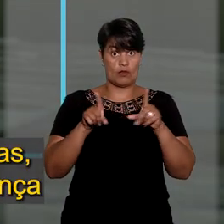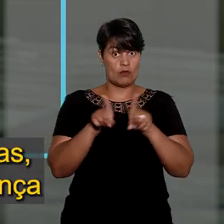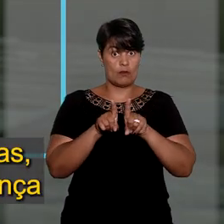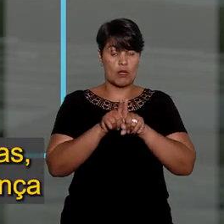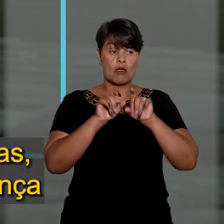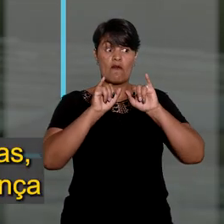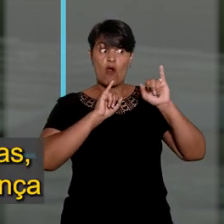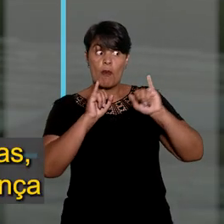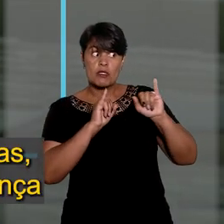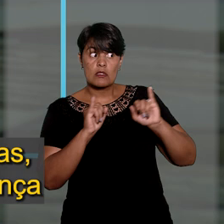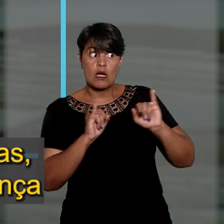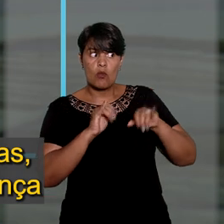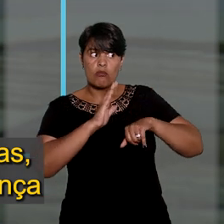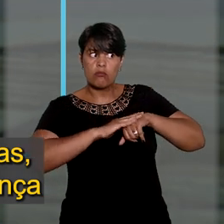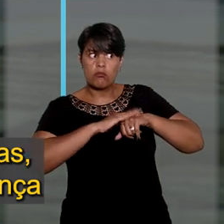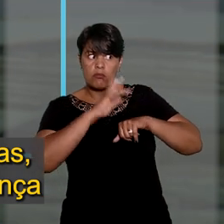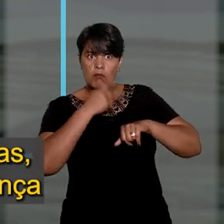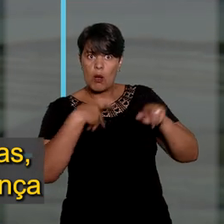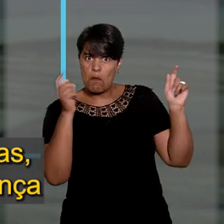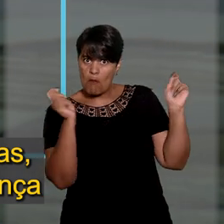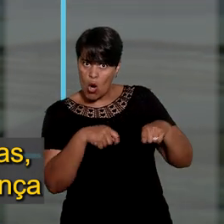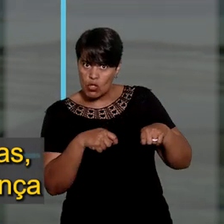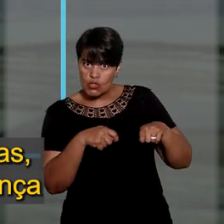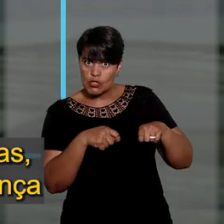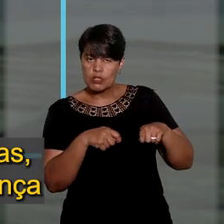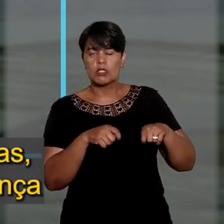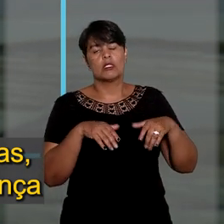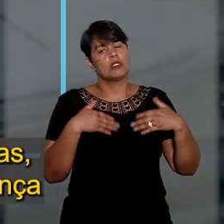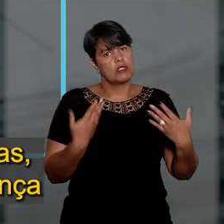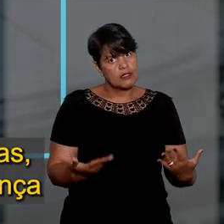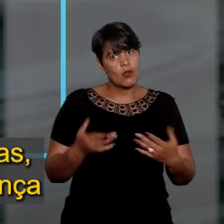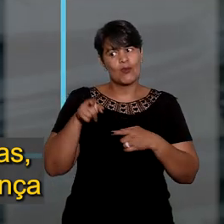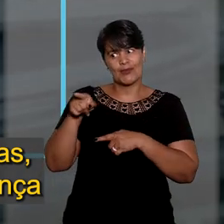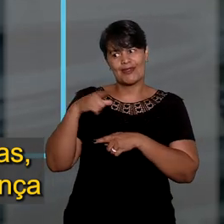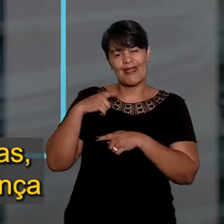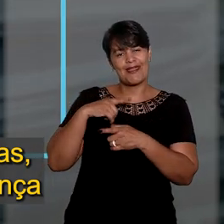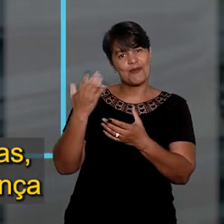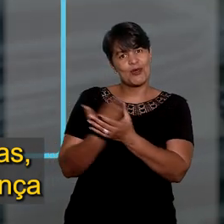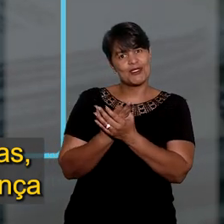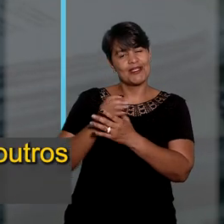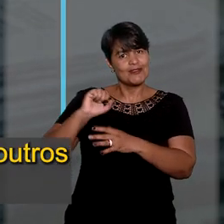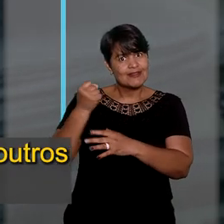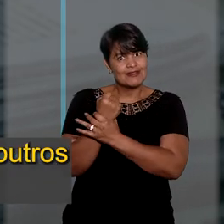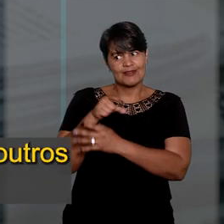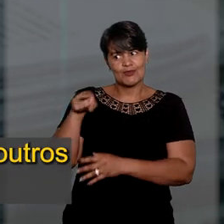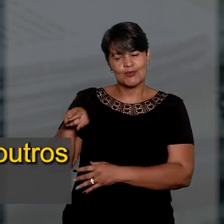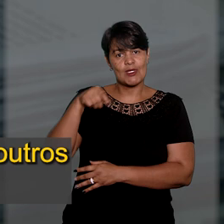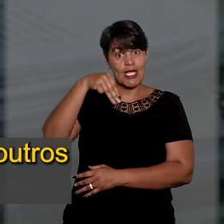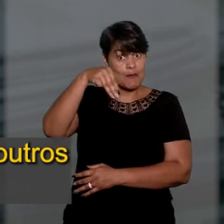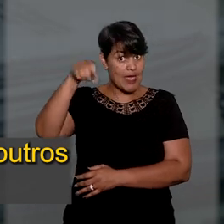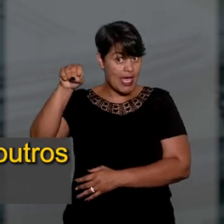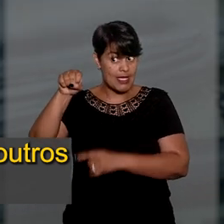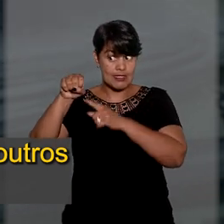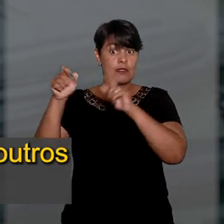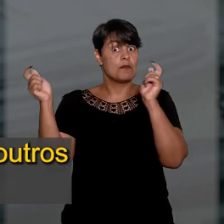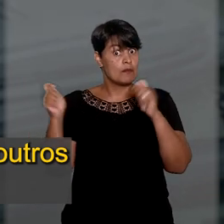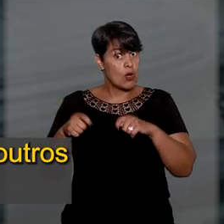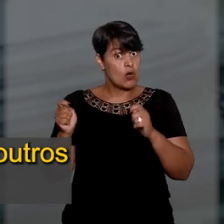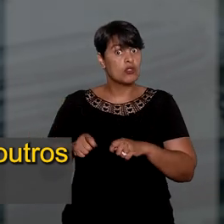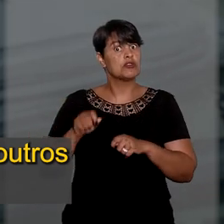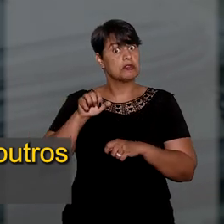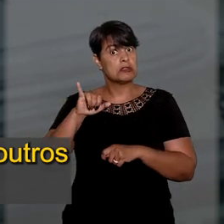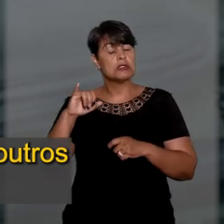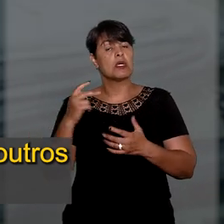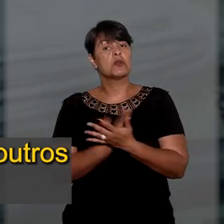personalíssimas garantido pelo habeas data, é o mandado de segurança que devemos recorrer para dar